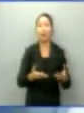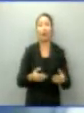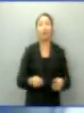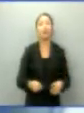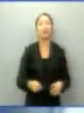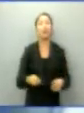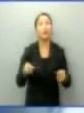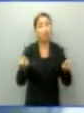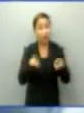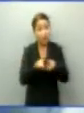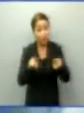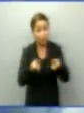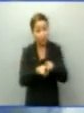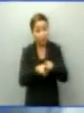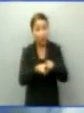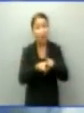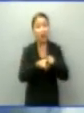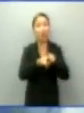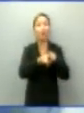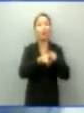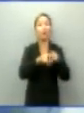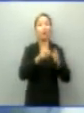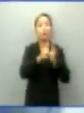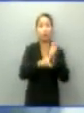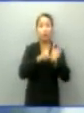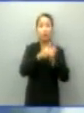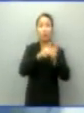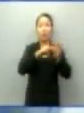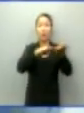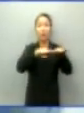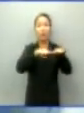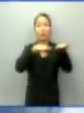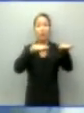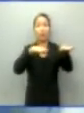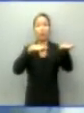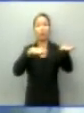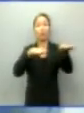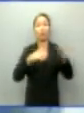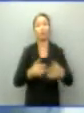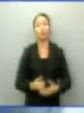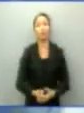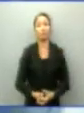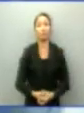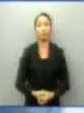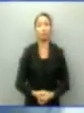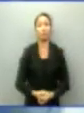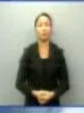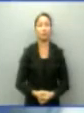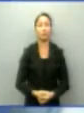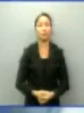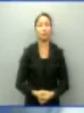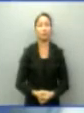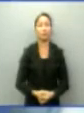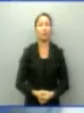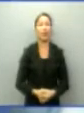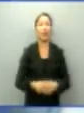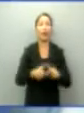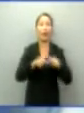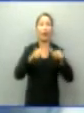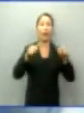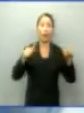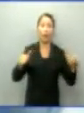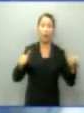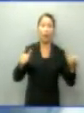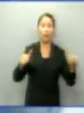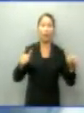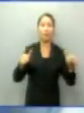caminhões muito pesados que danificam as nossas estradas e aumentam o custo, aumentam o frete, aumentam e prejudicam a nossa